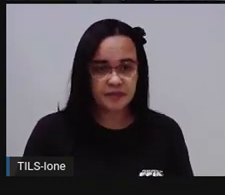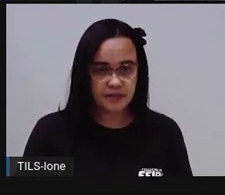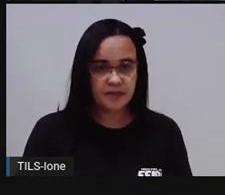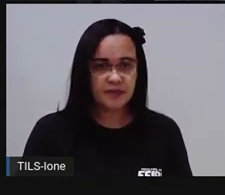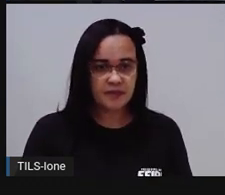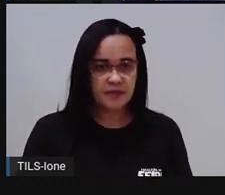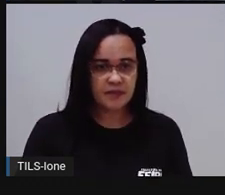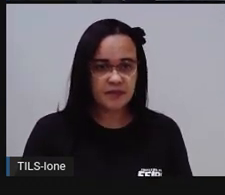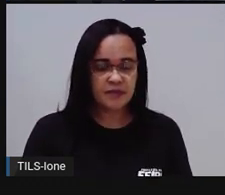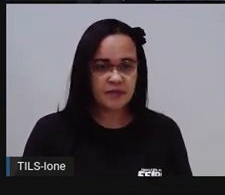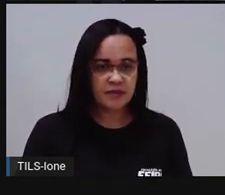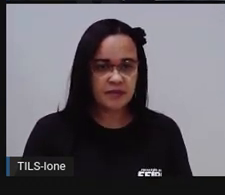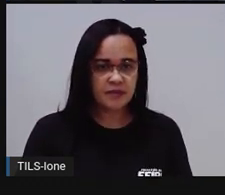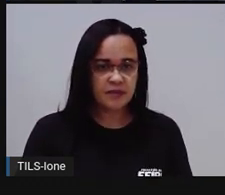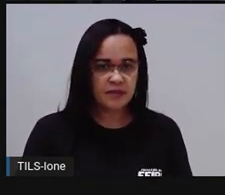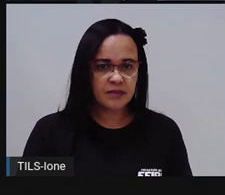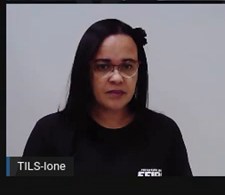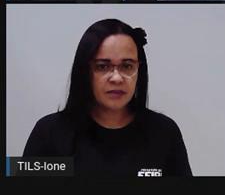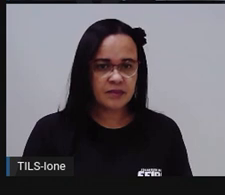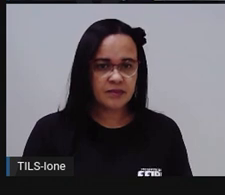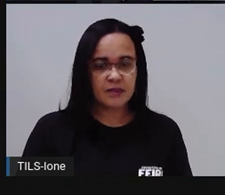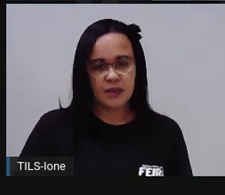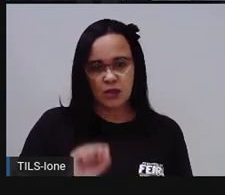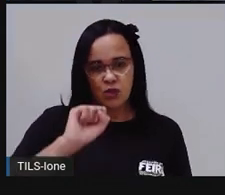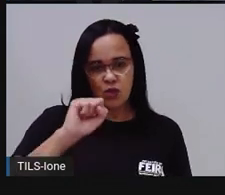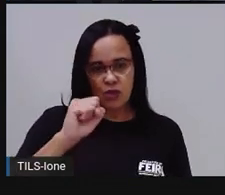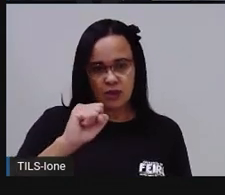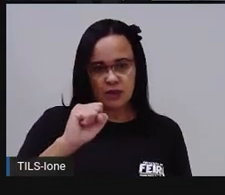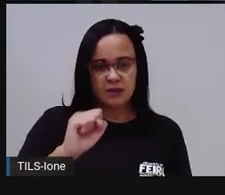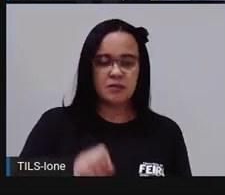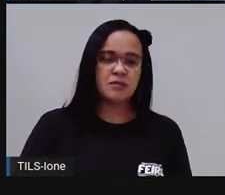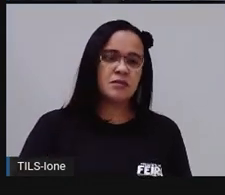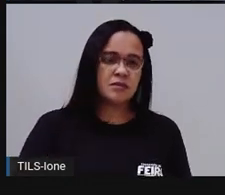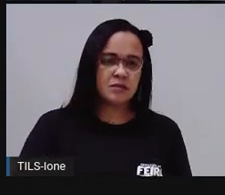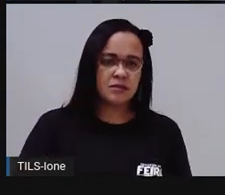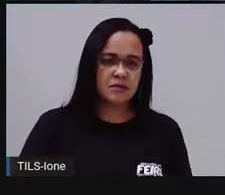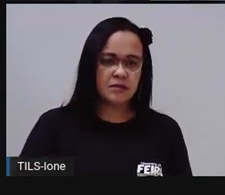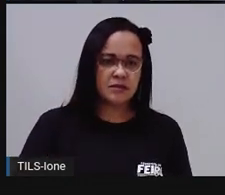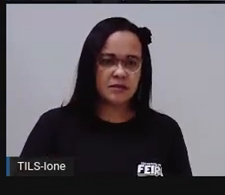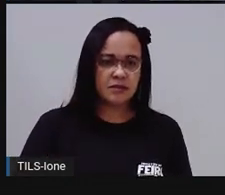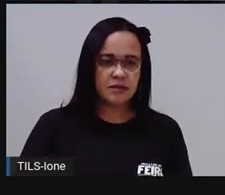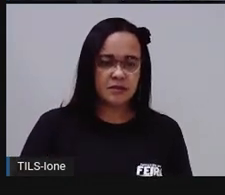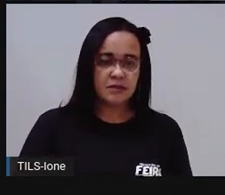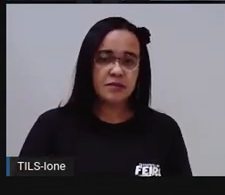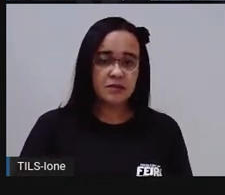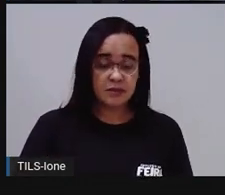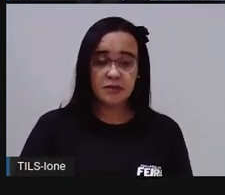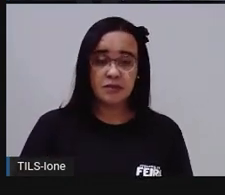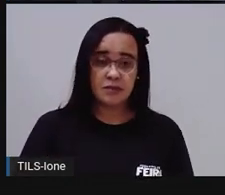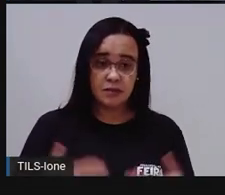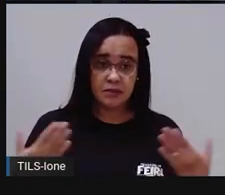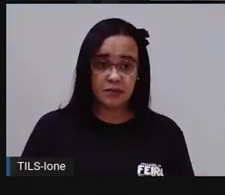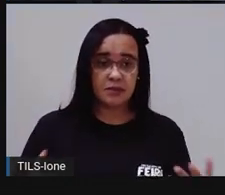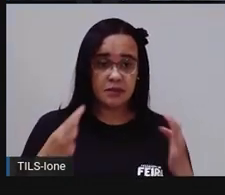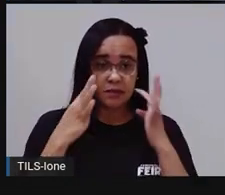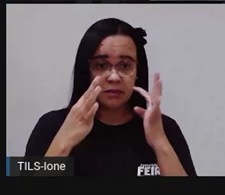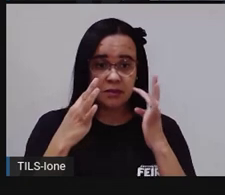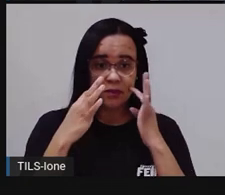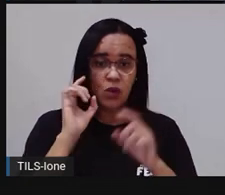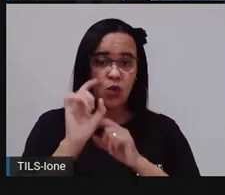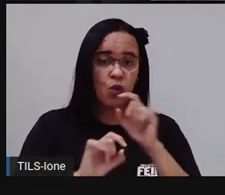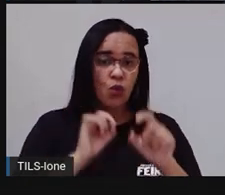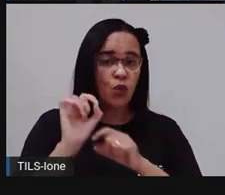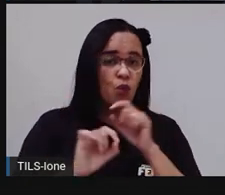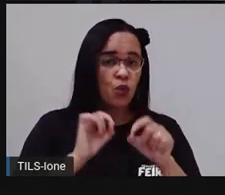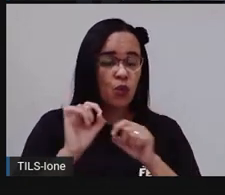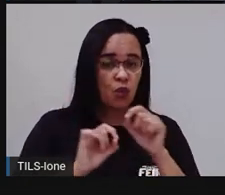só, pra acrescentar aqui um S, ó. Ficou faltando. Pronto. Então, aqui a gente observa, ó. O mês que